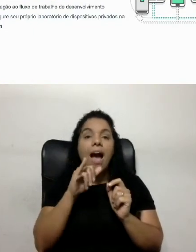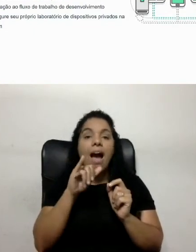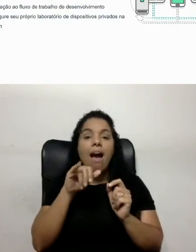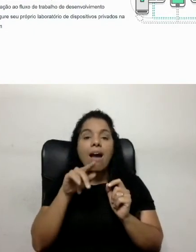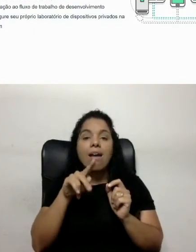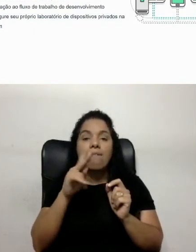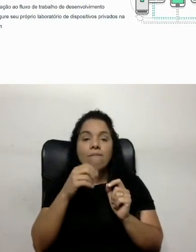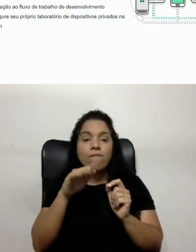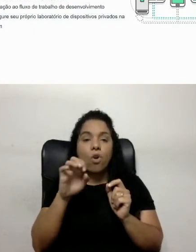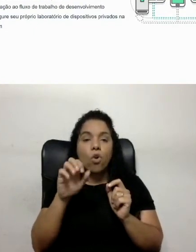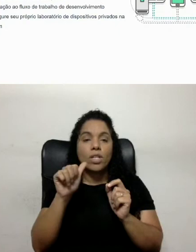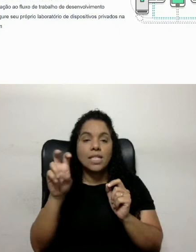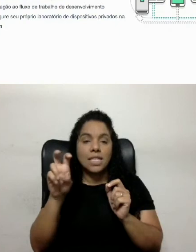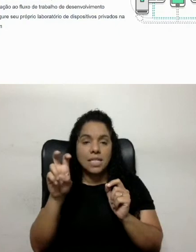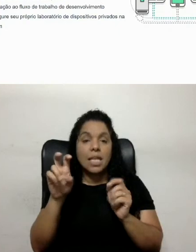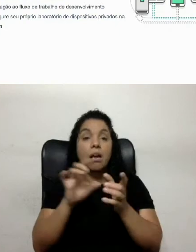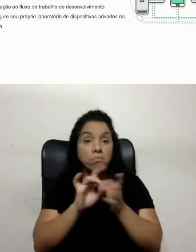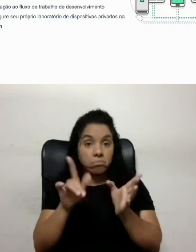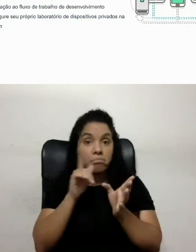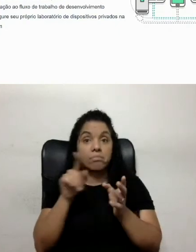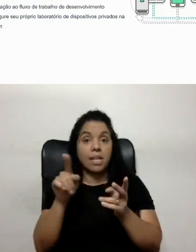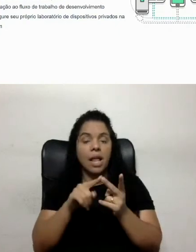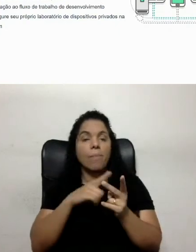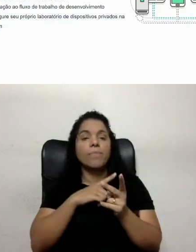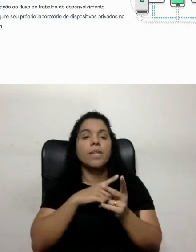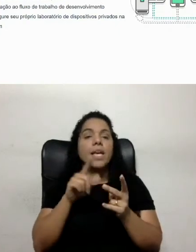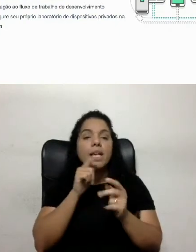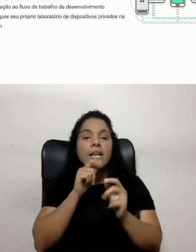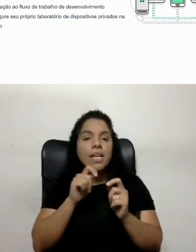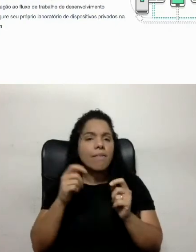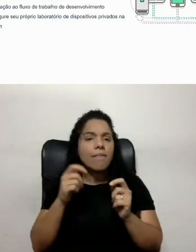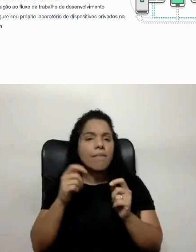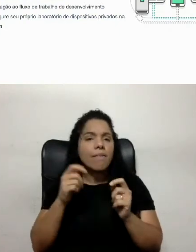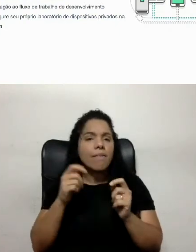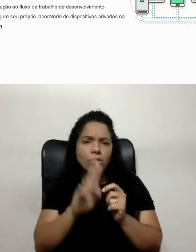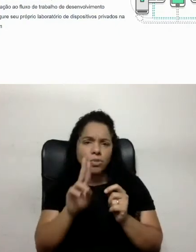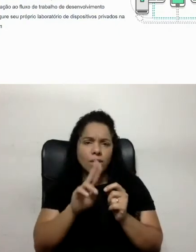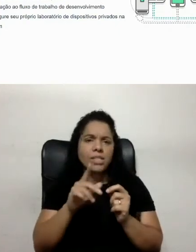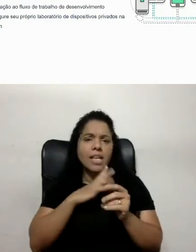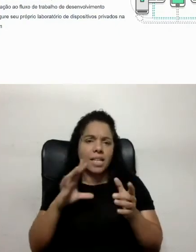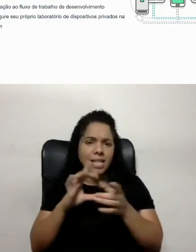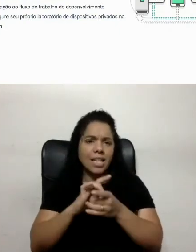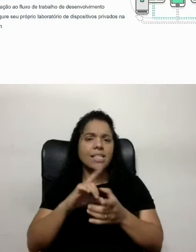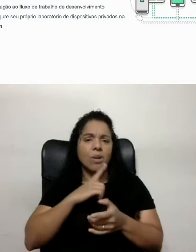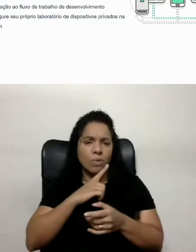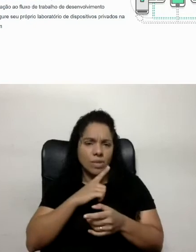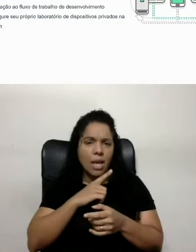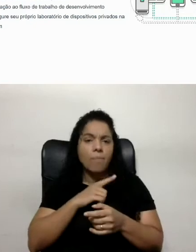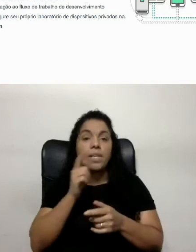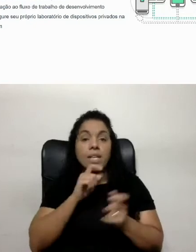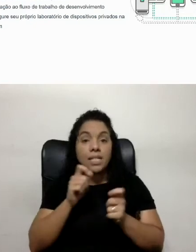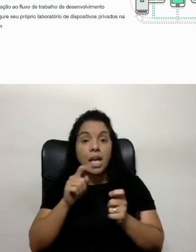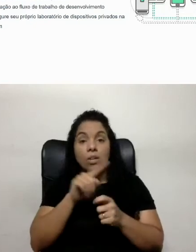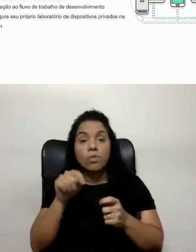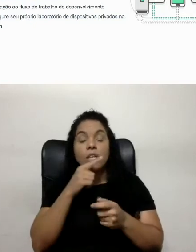lá e disponibiliza isso para a gente. Ele tem integração e é muito fácil de ser utilizado e ele faz com que, ele permite que você